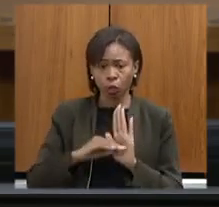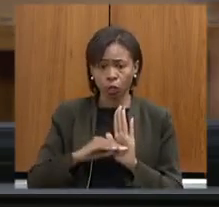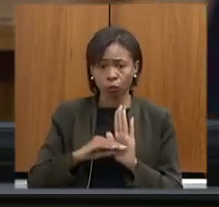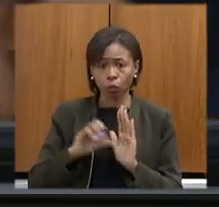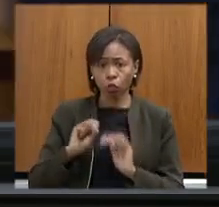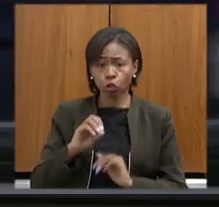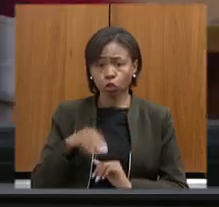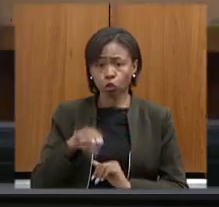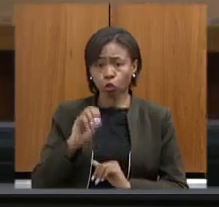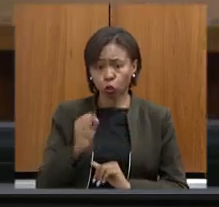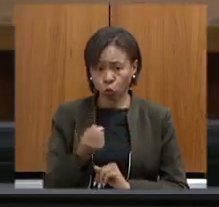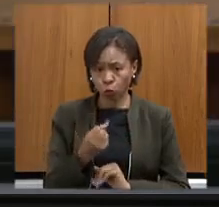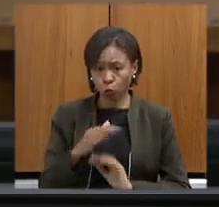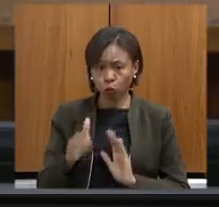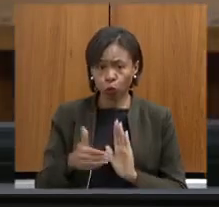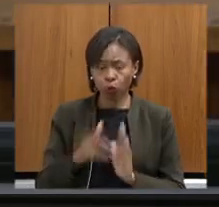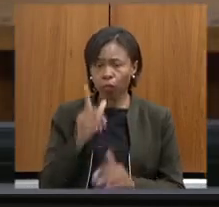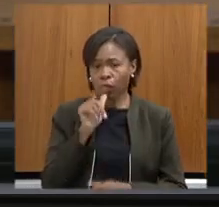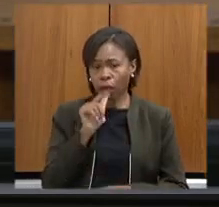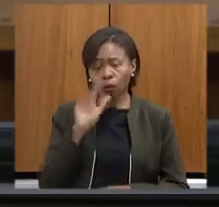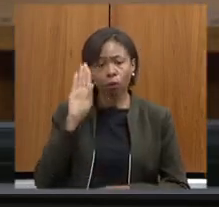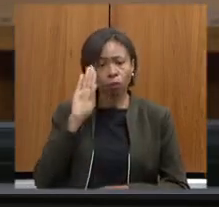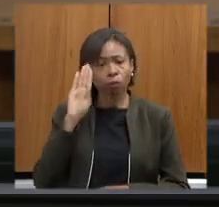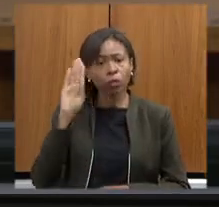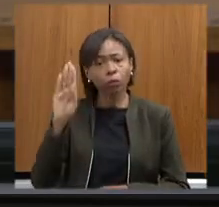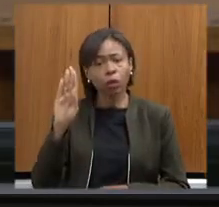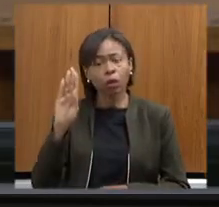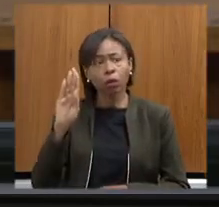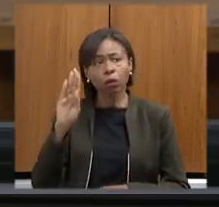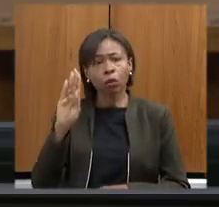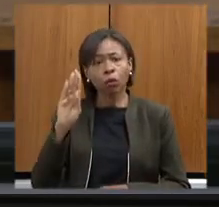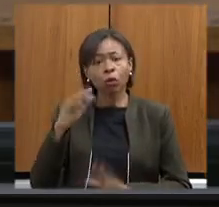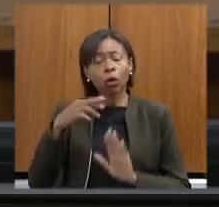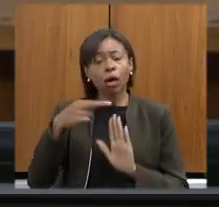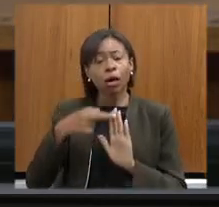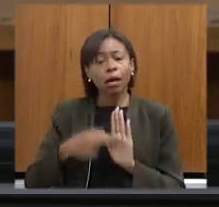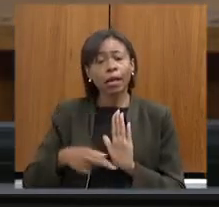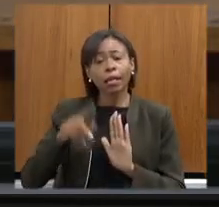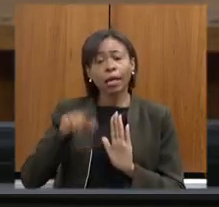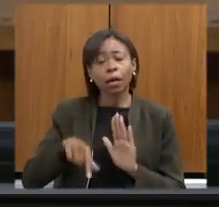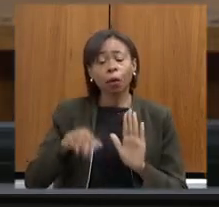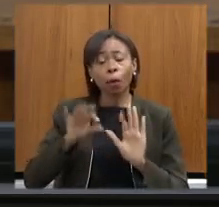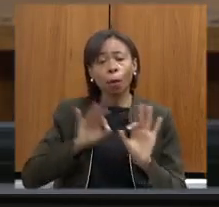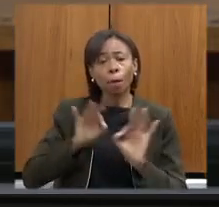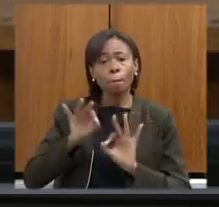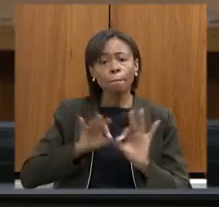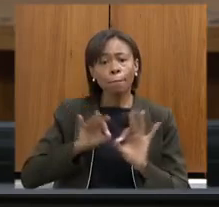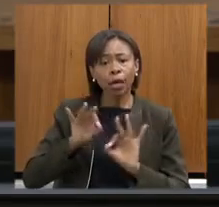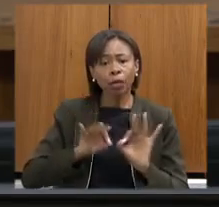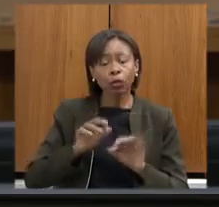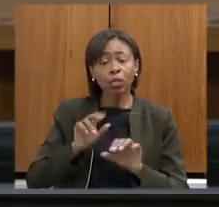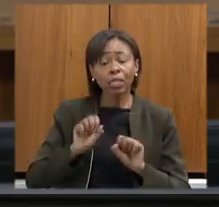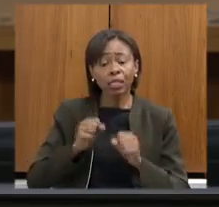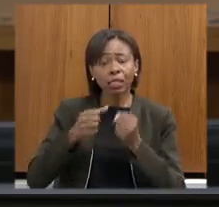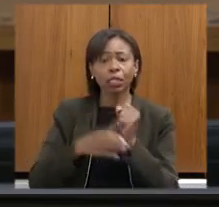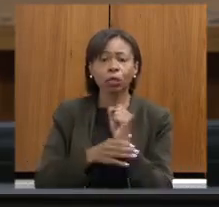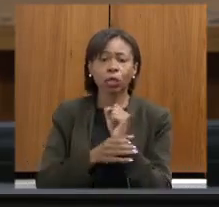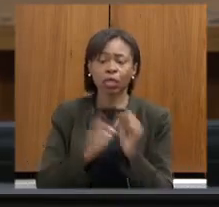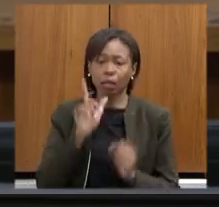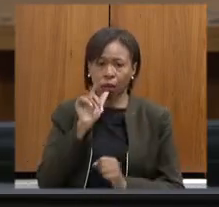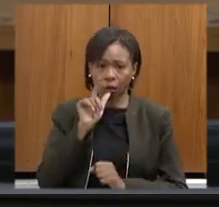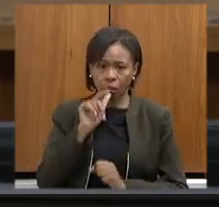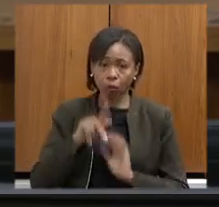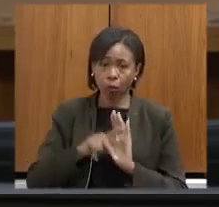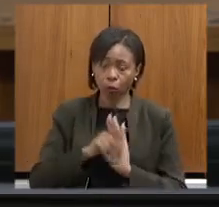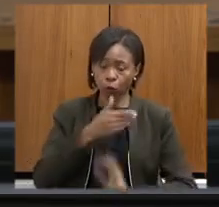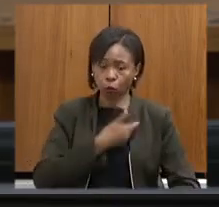o principal instrumento é o plano de segurança ídica que está sendo elaborado pelo governo do estado de Minas Gerais através do